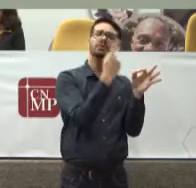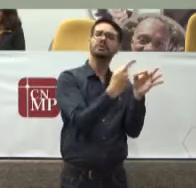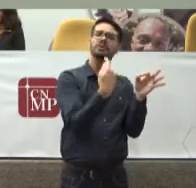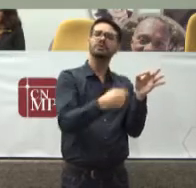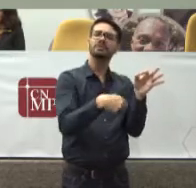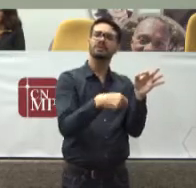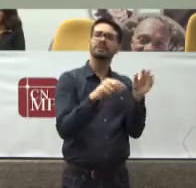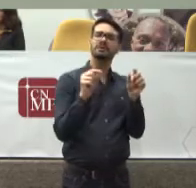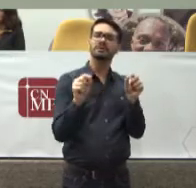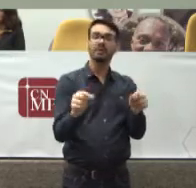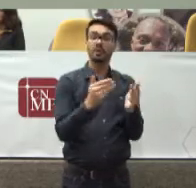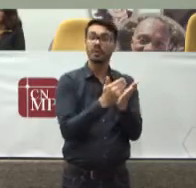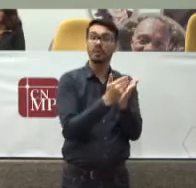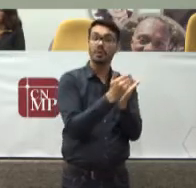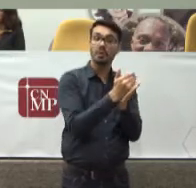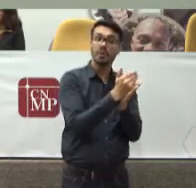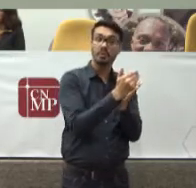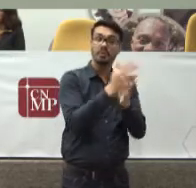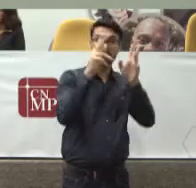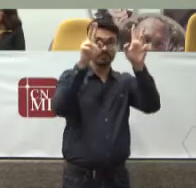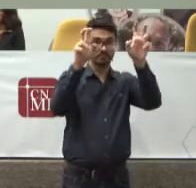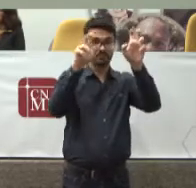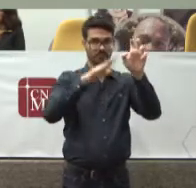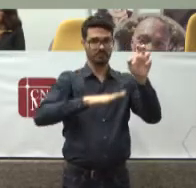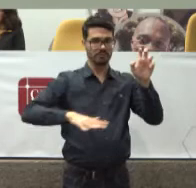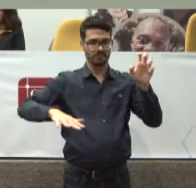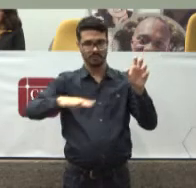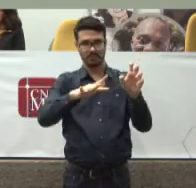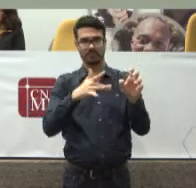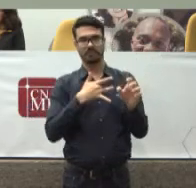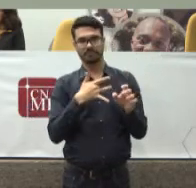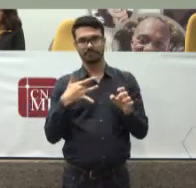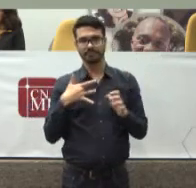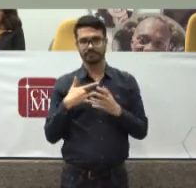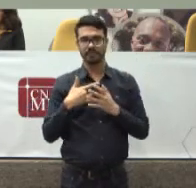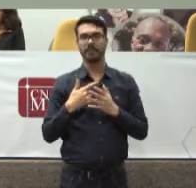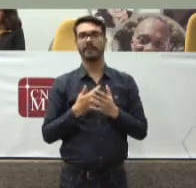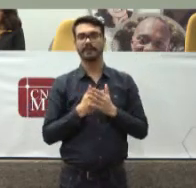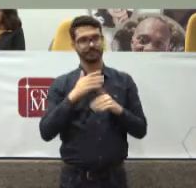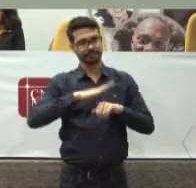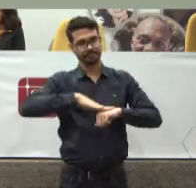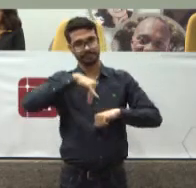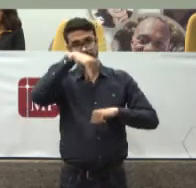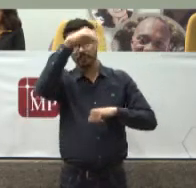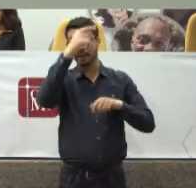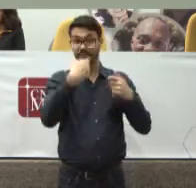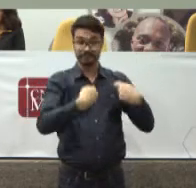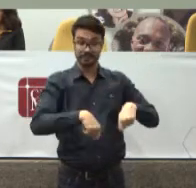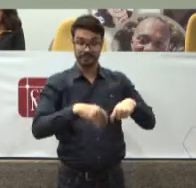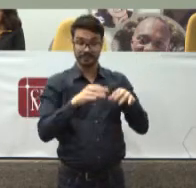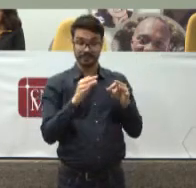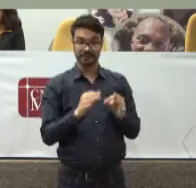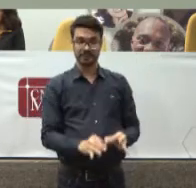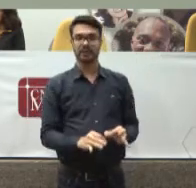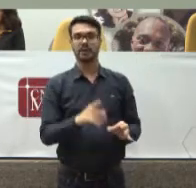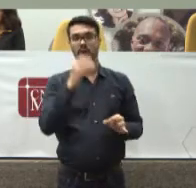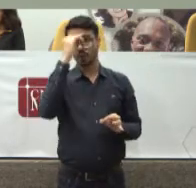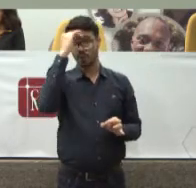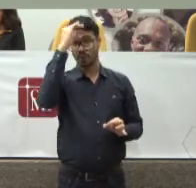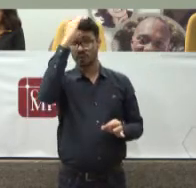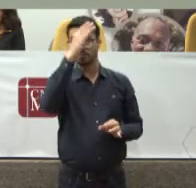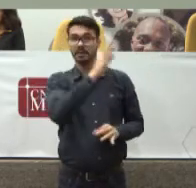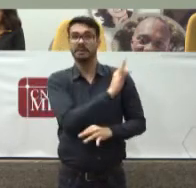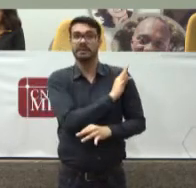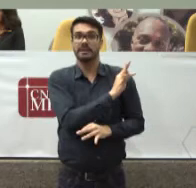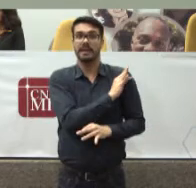começar A cuidar Desta questão Da saúde Com pouco mais De precisão Era conhecimento Técnico